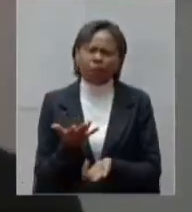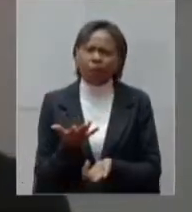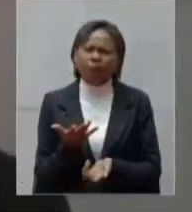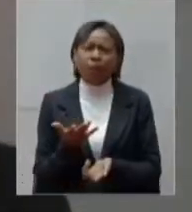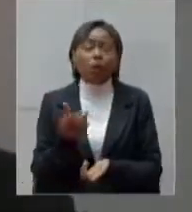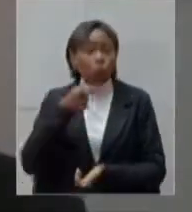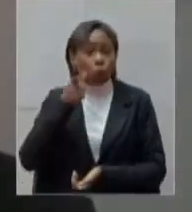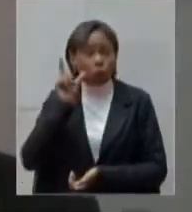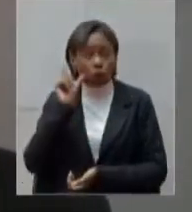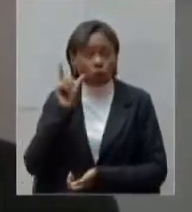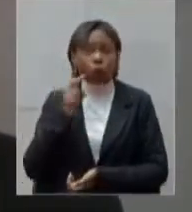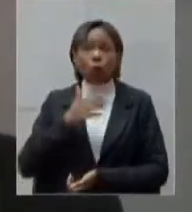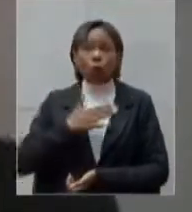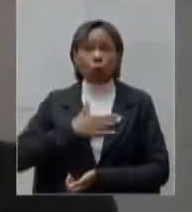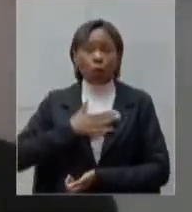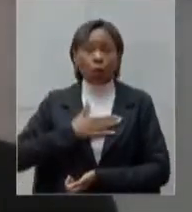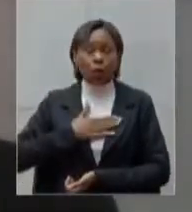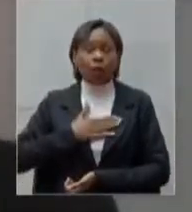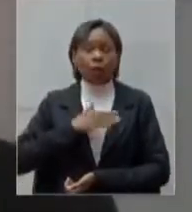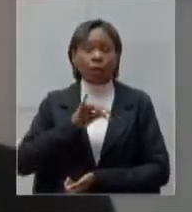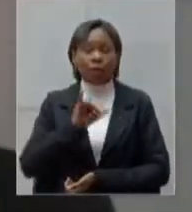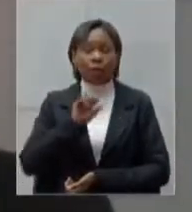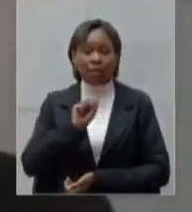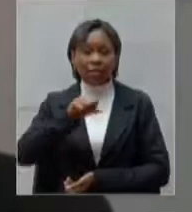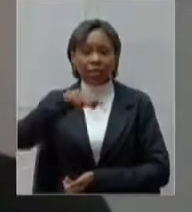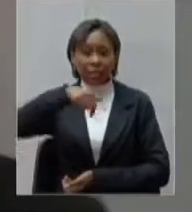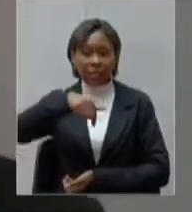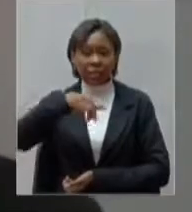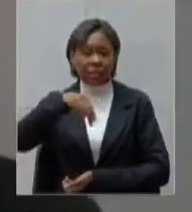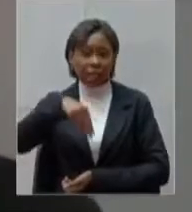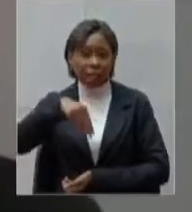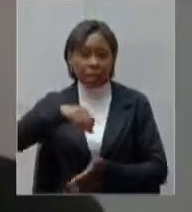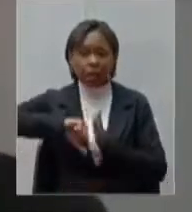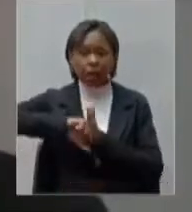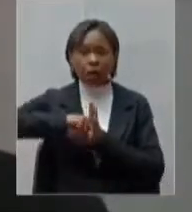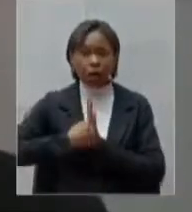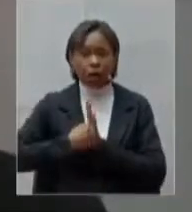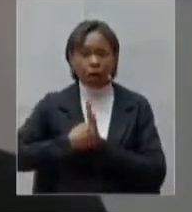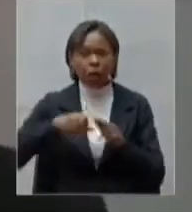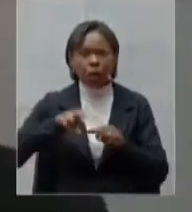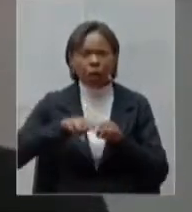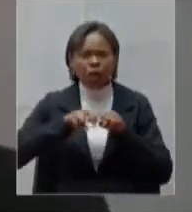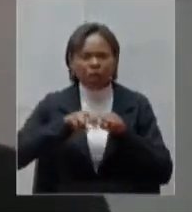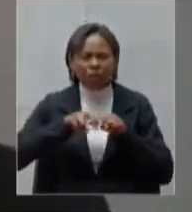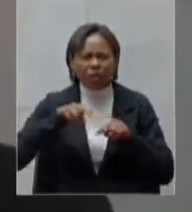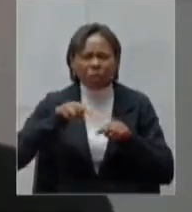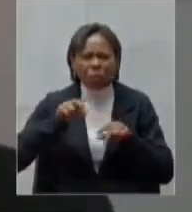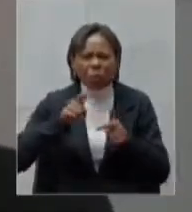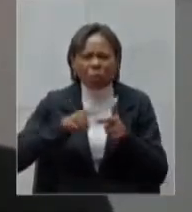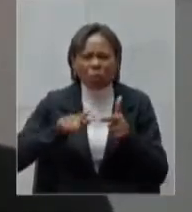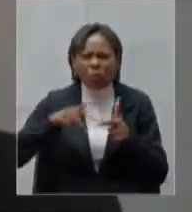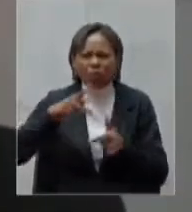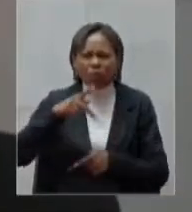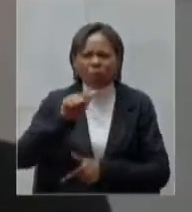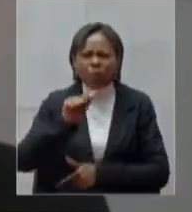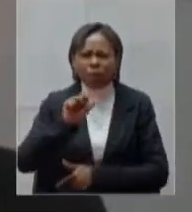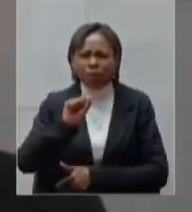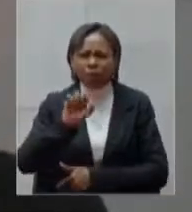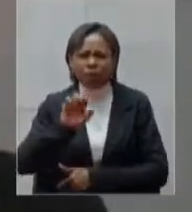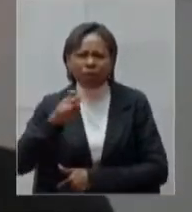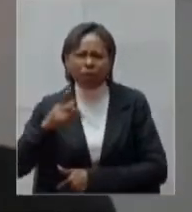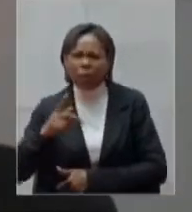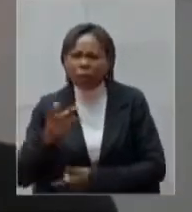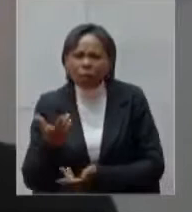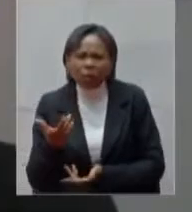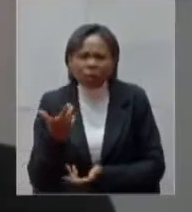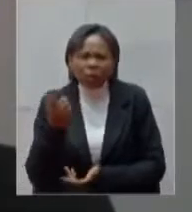meu FPM bloqueado por uma questão de PASEP que estamos tentando identificar a origem desse